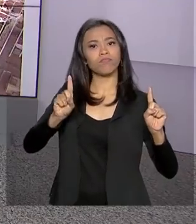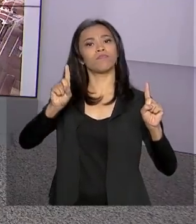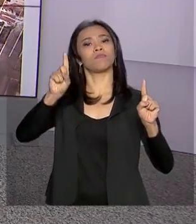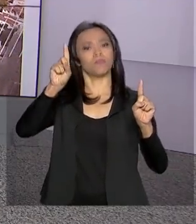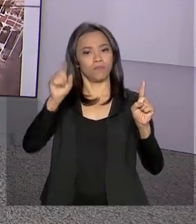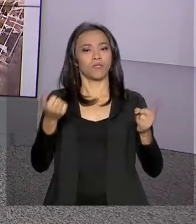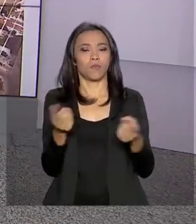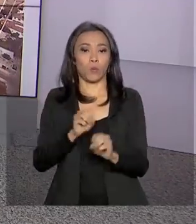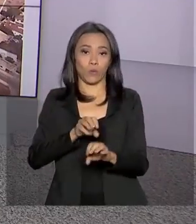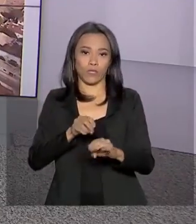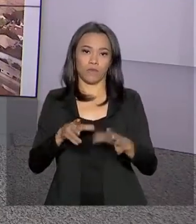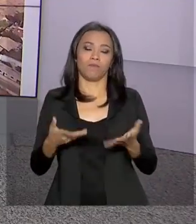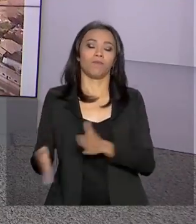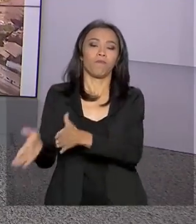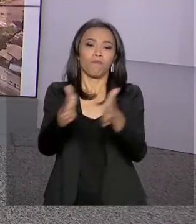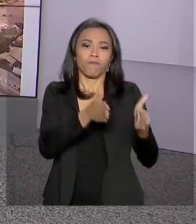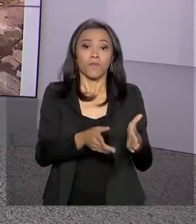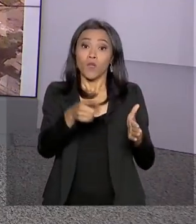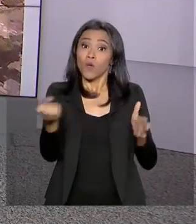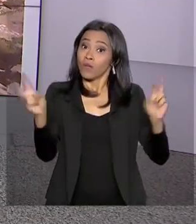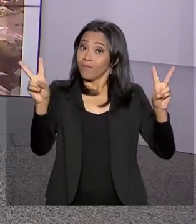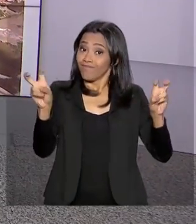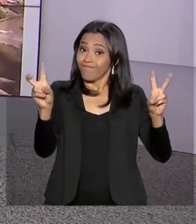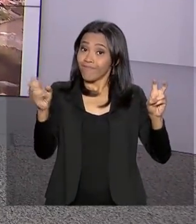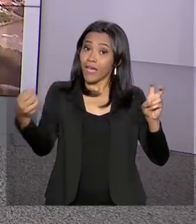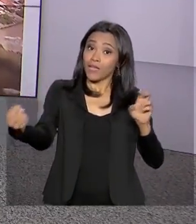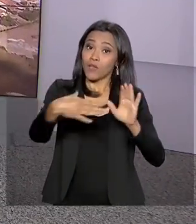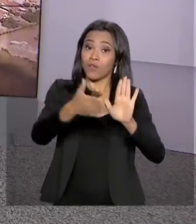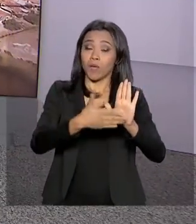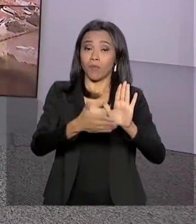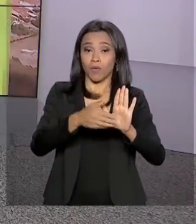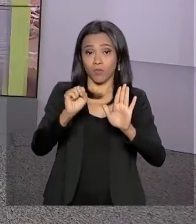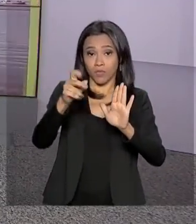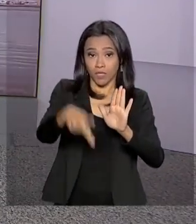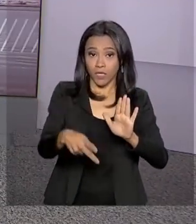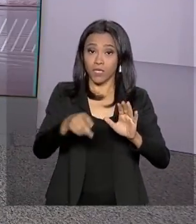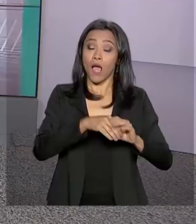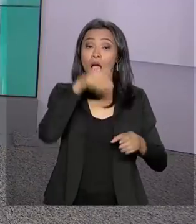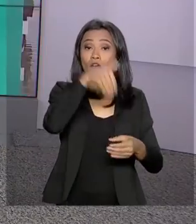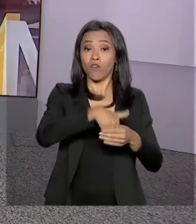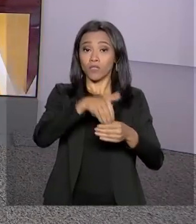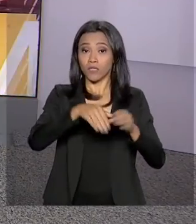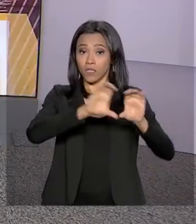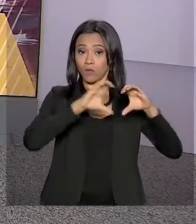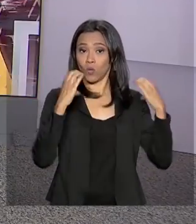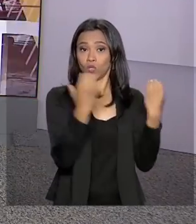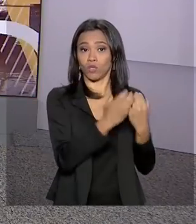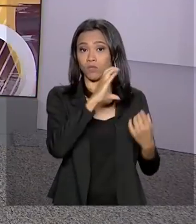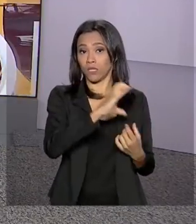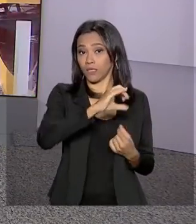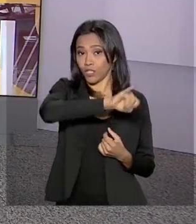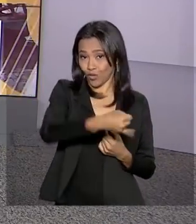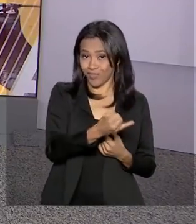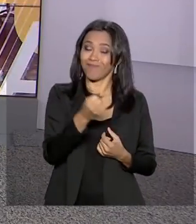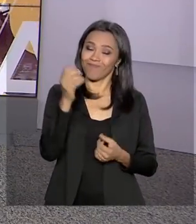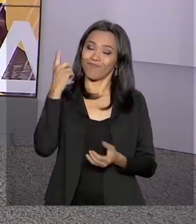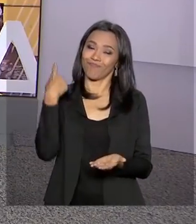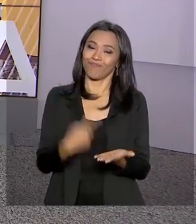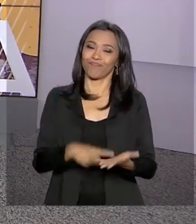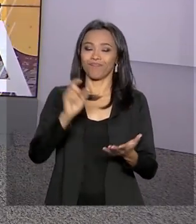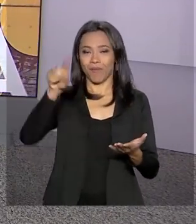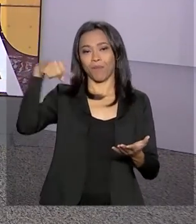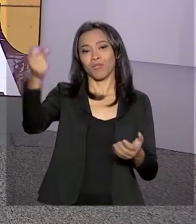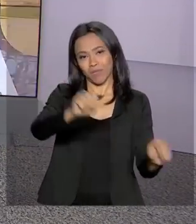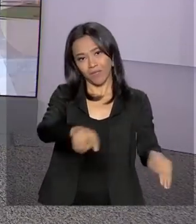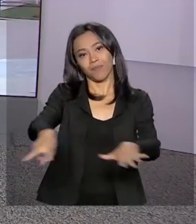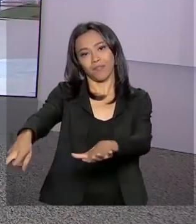O nosso assunto agora é a nova Previdência. A votação na Comissão de Constituição e Justiça da Câmara ficou mesmo para a semana que vem. Quem tem os